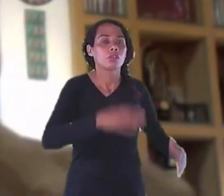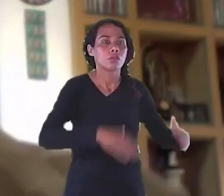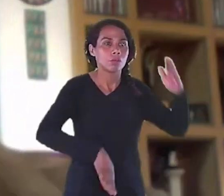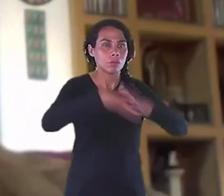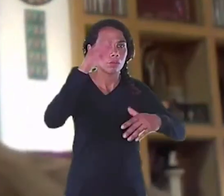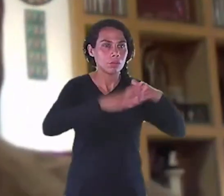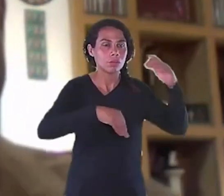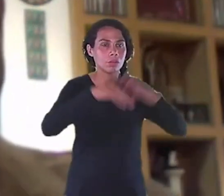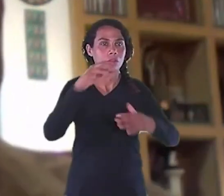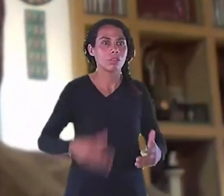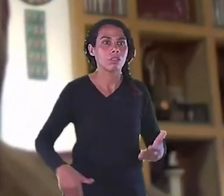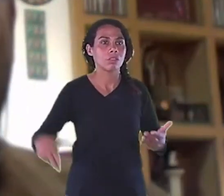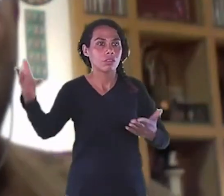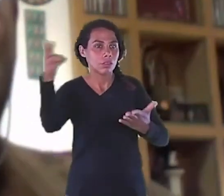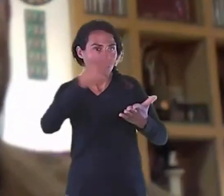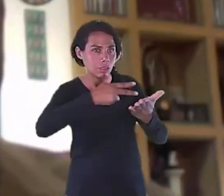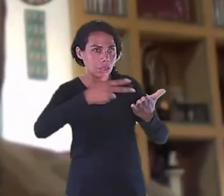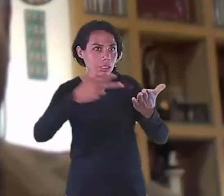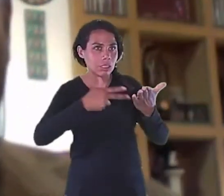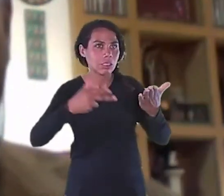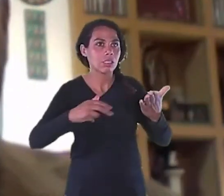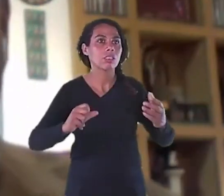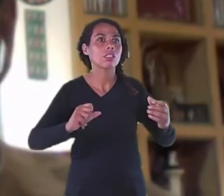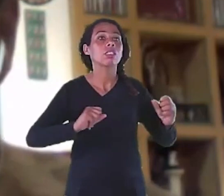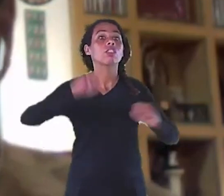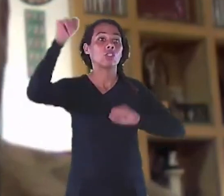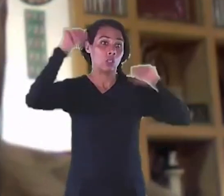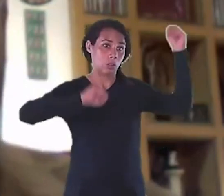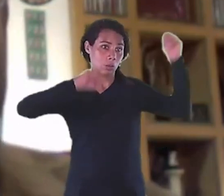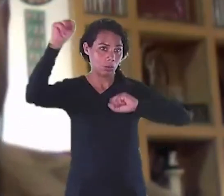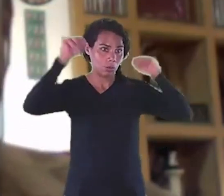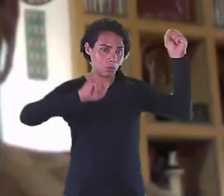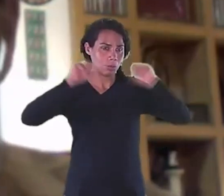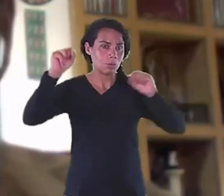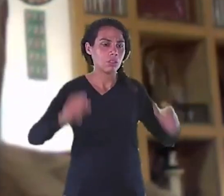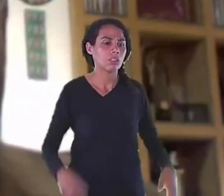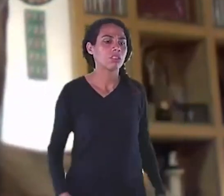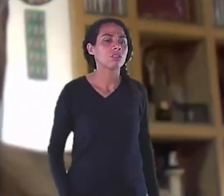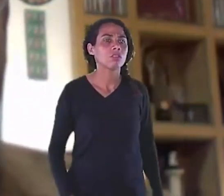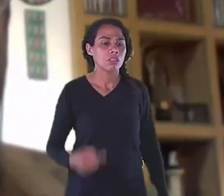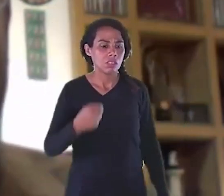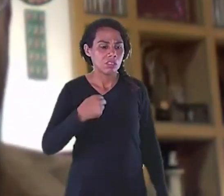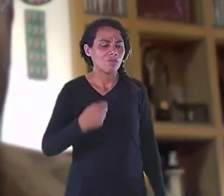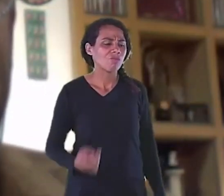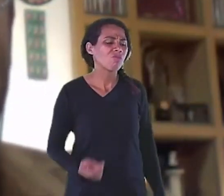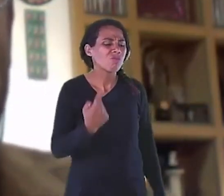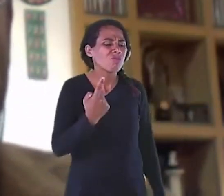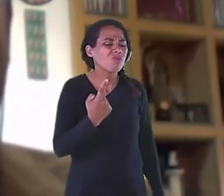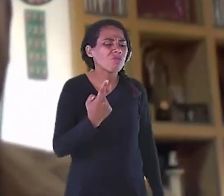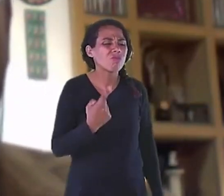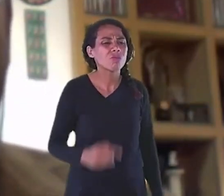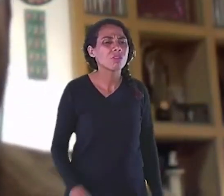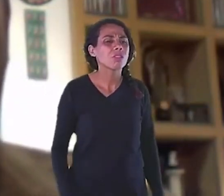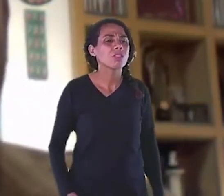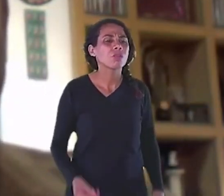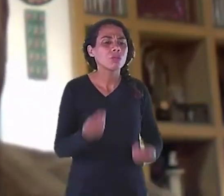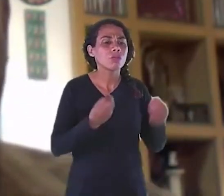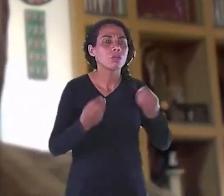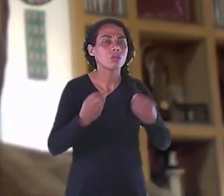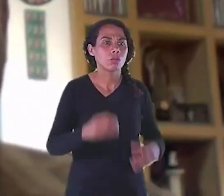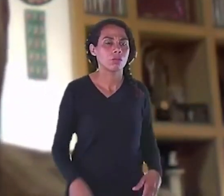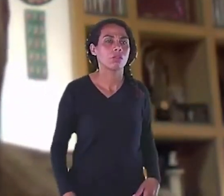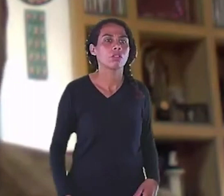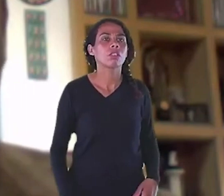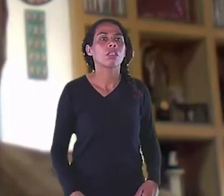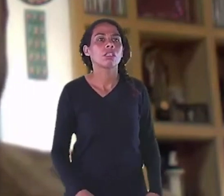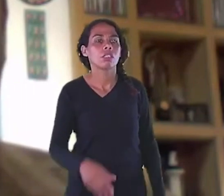industrial? Aí ele pegou uma colher Colocou na Equilibrou essa colher Na ponta do dedo E falou Repare